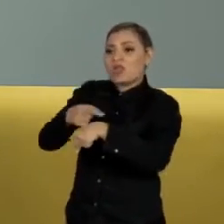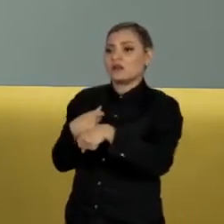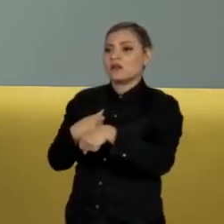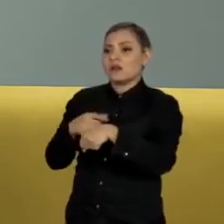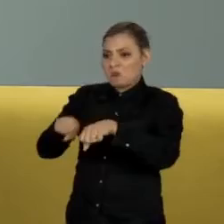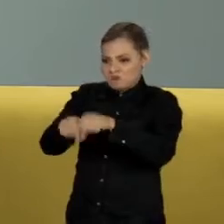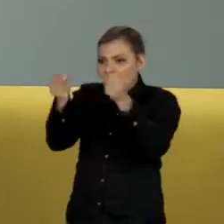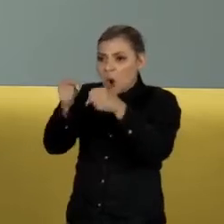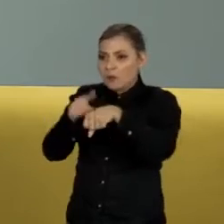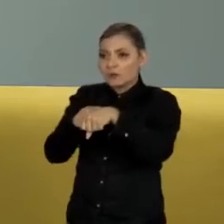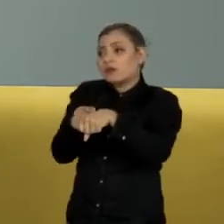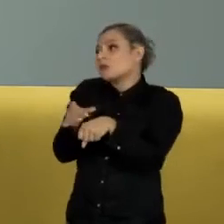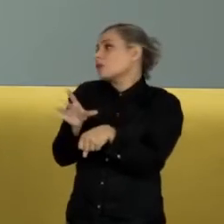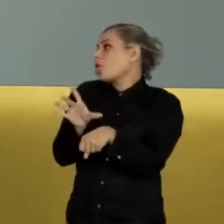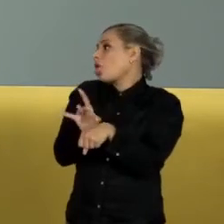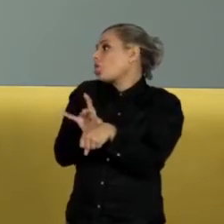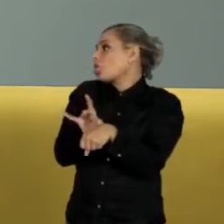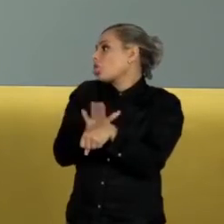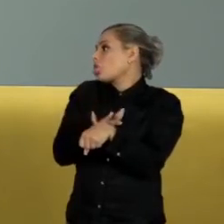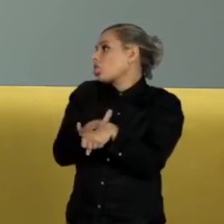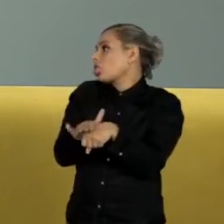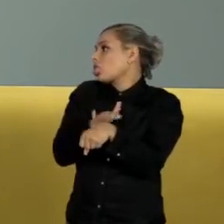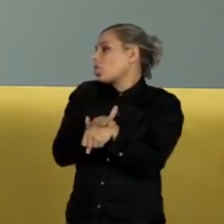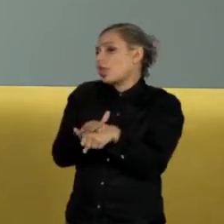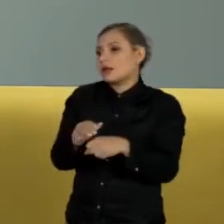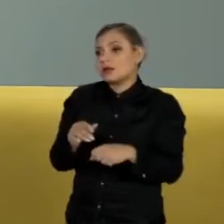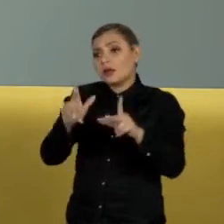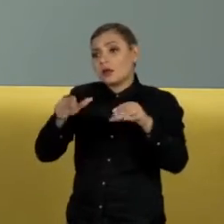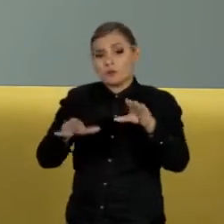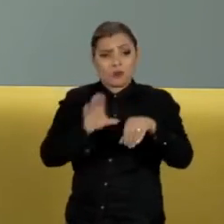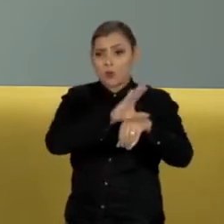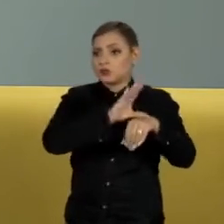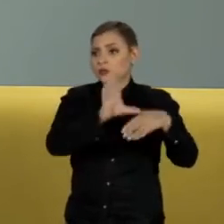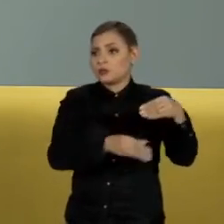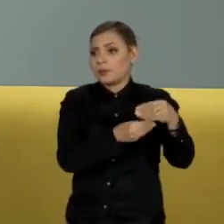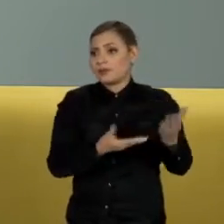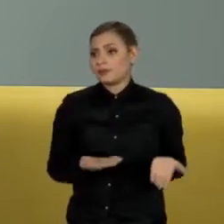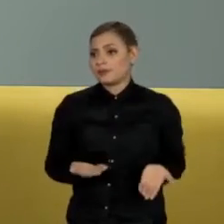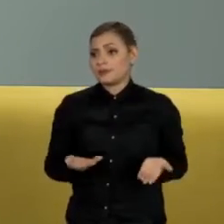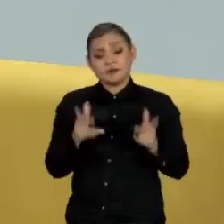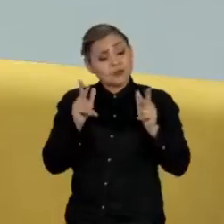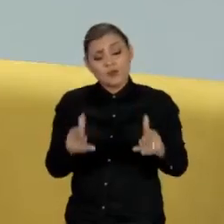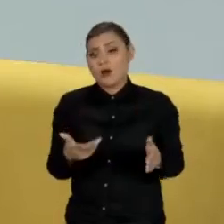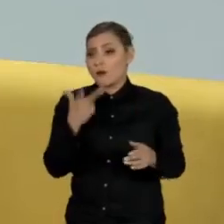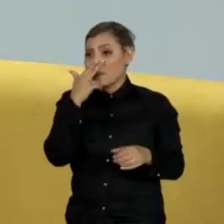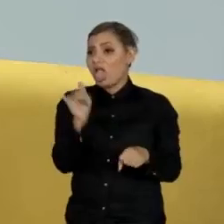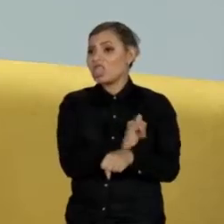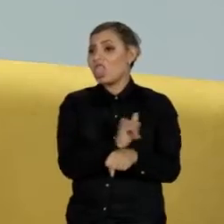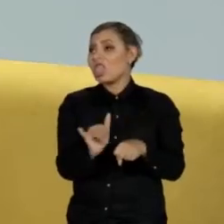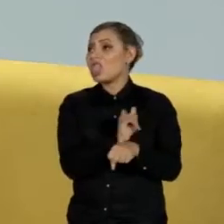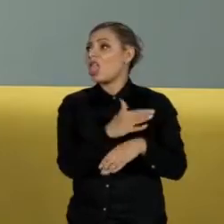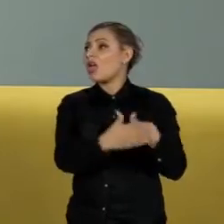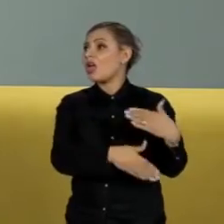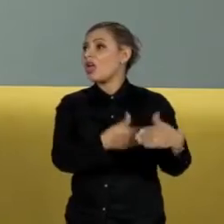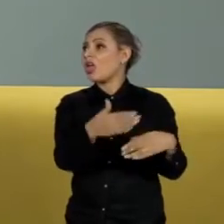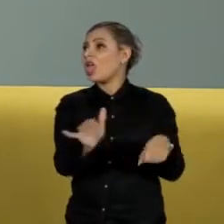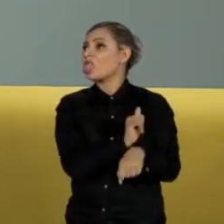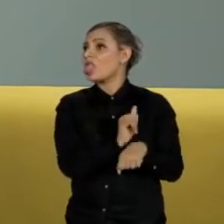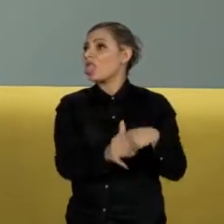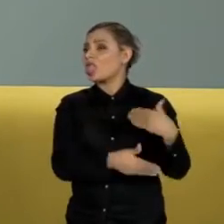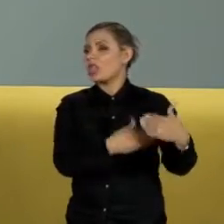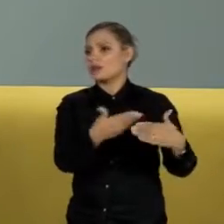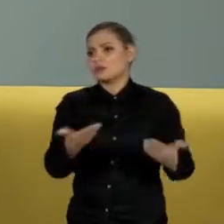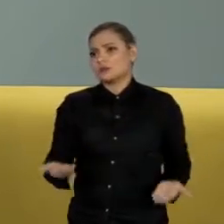Esse esparadrapo se chama emenda constitucional. Ora, não cabe, não existe ao